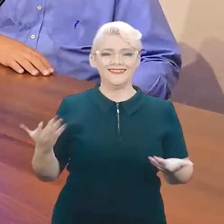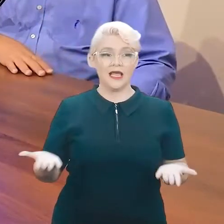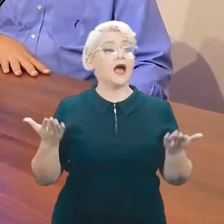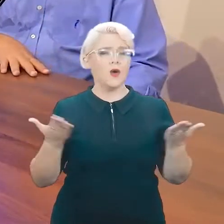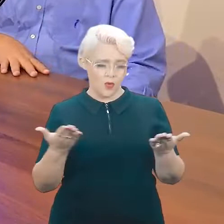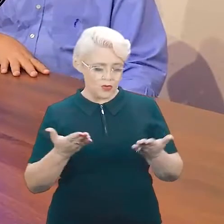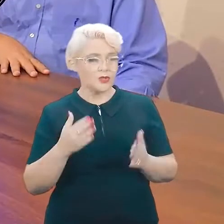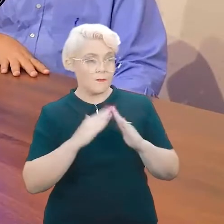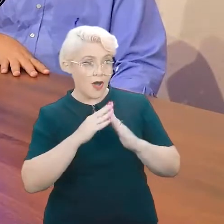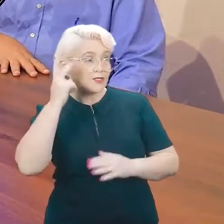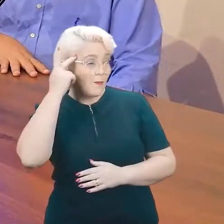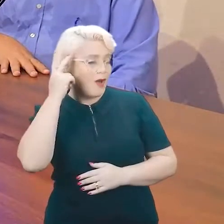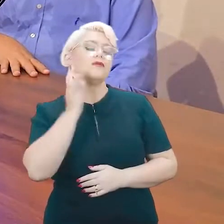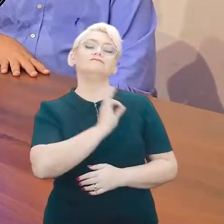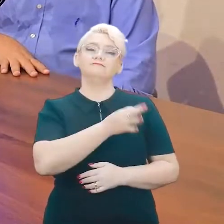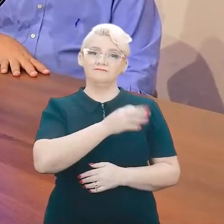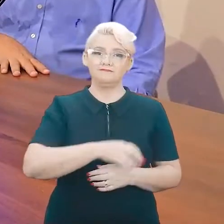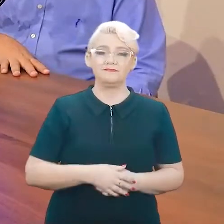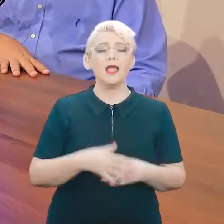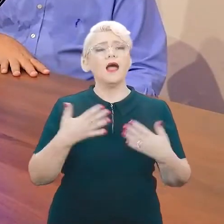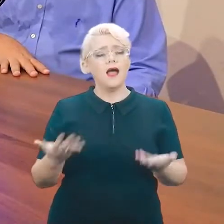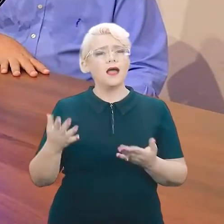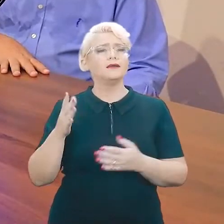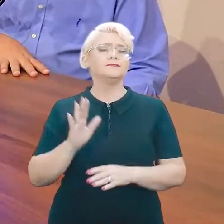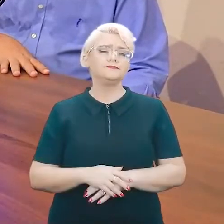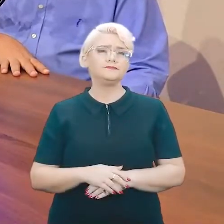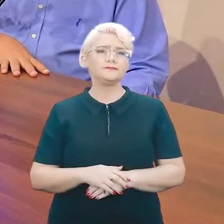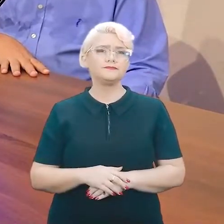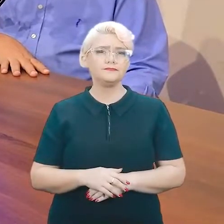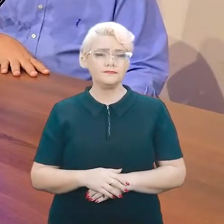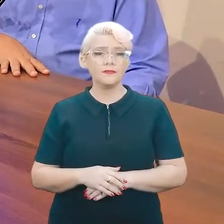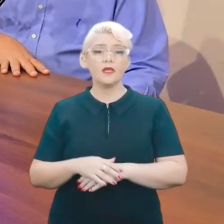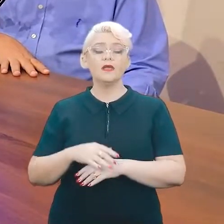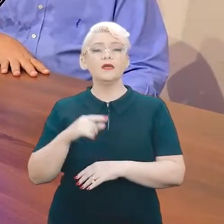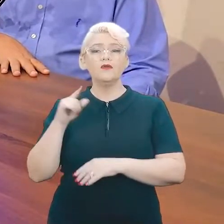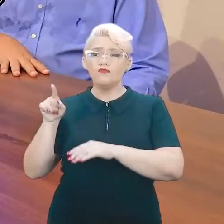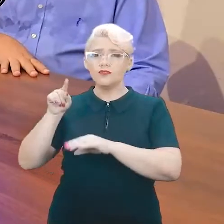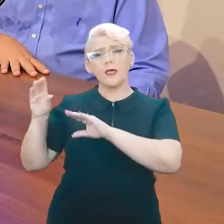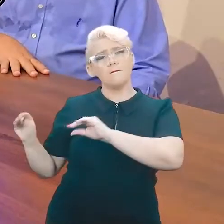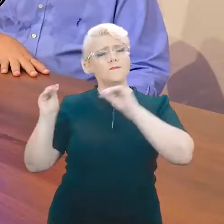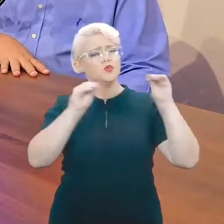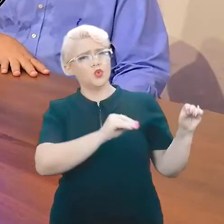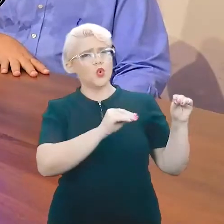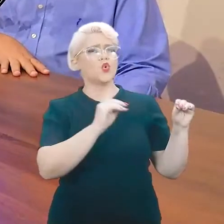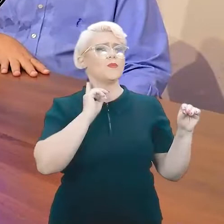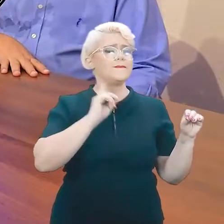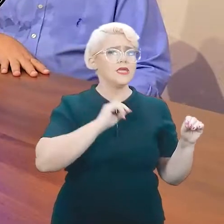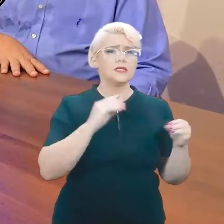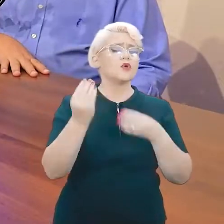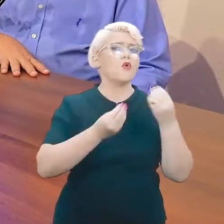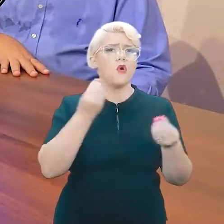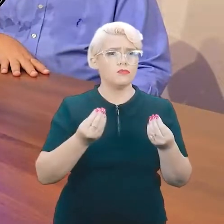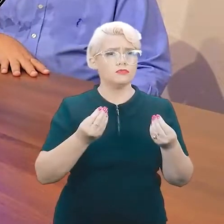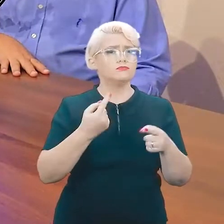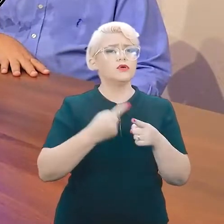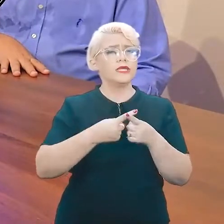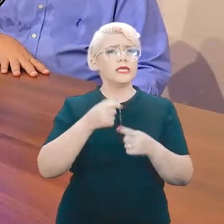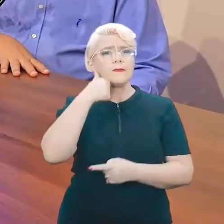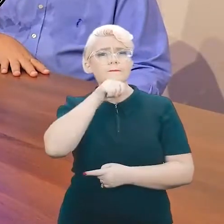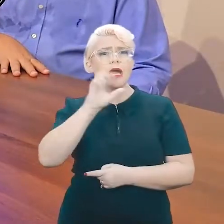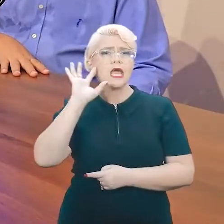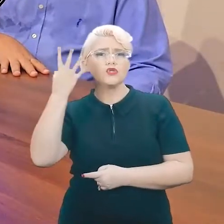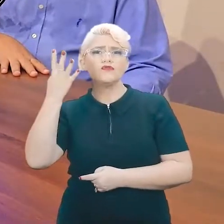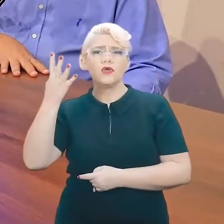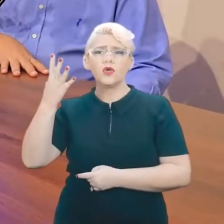mora em São Paulo. Agora, essa sua ida lá para Minas Gerais, como é que se deu? Por que é que sua mãe